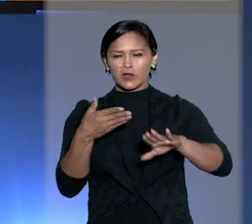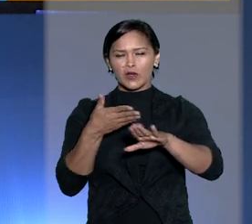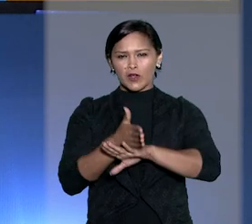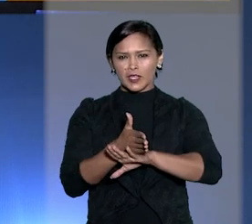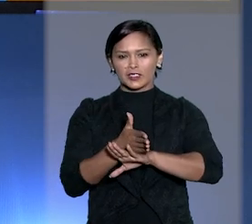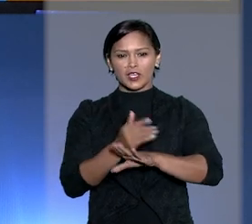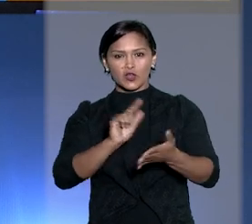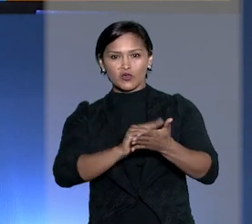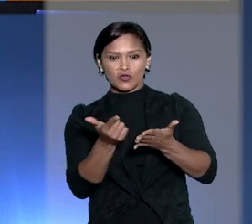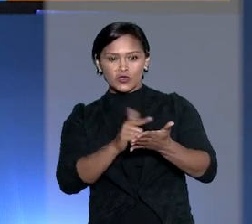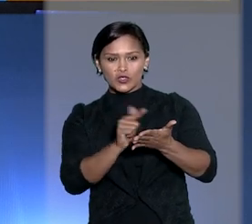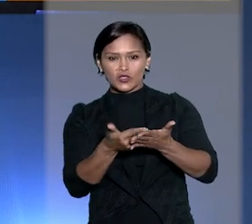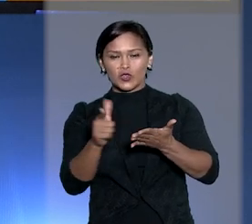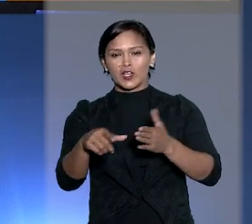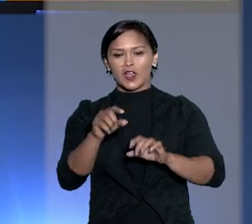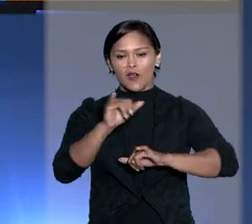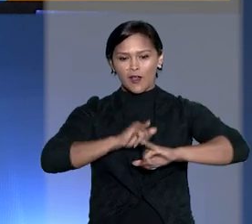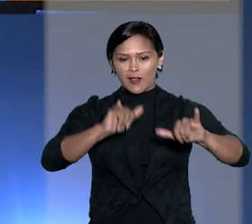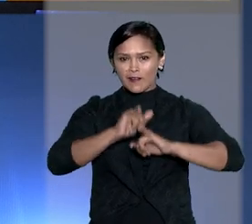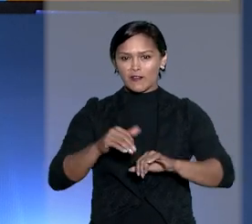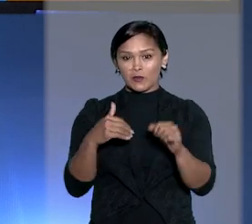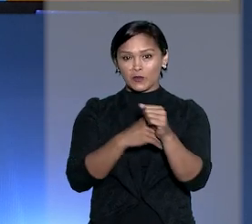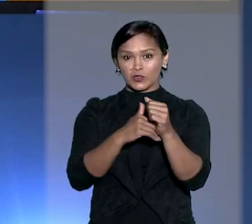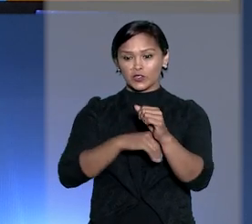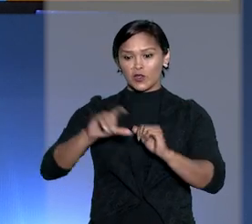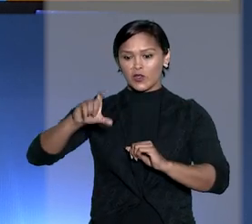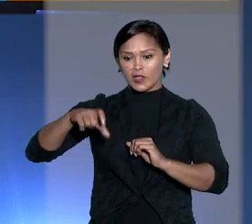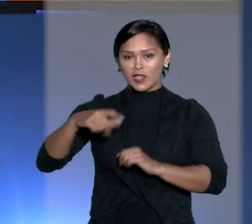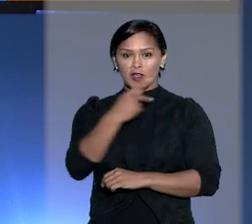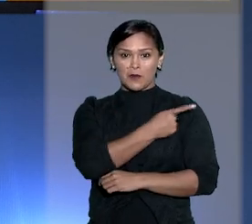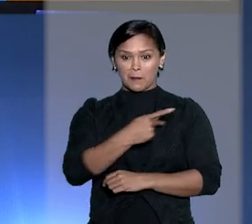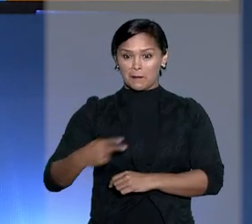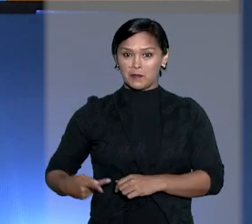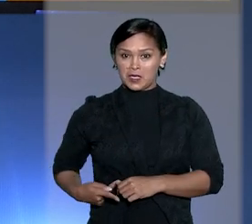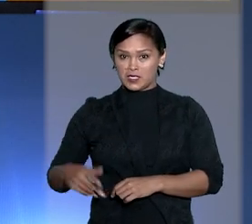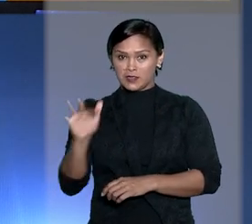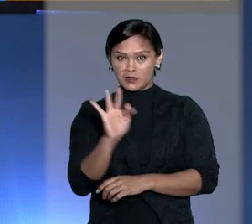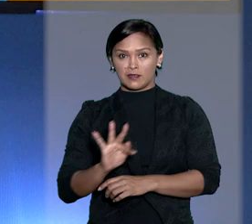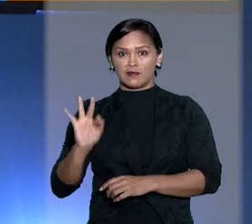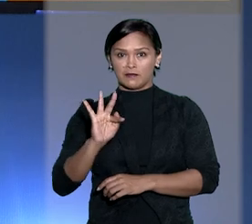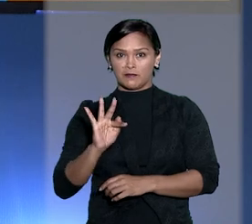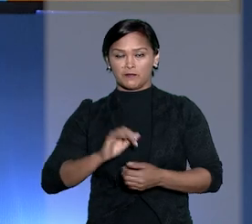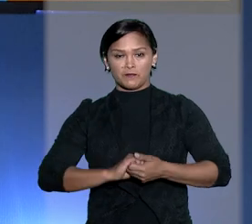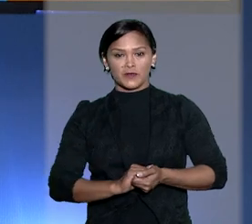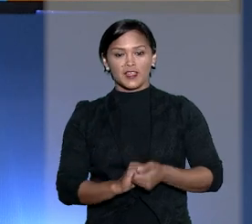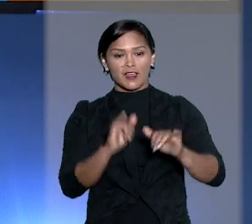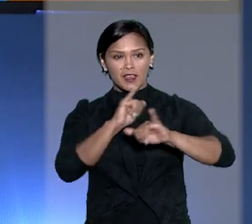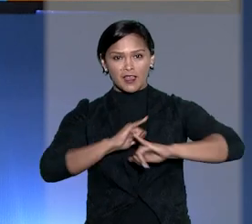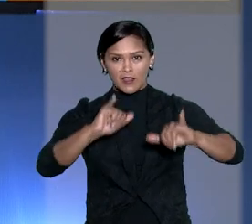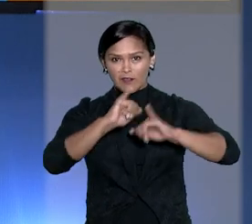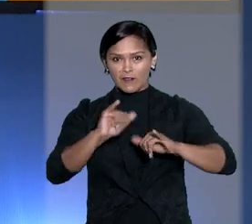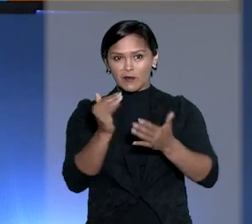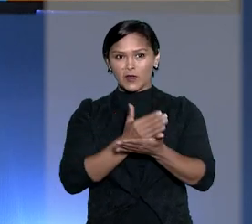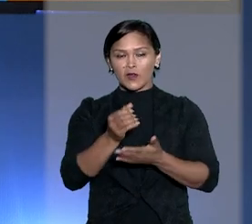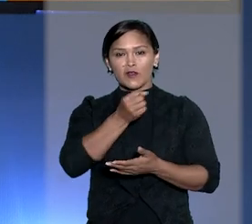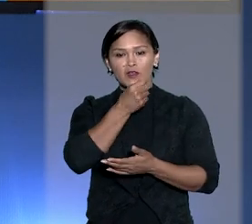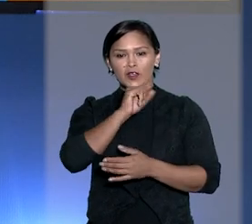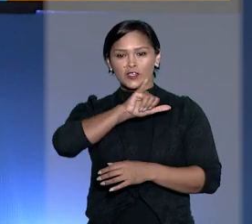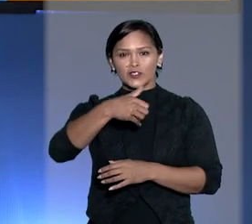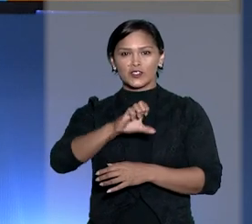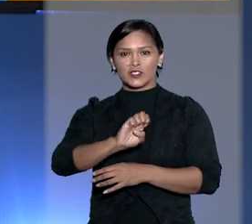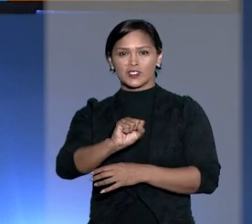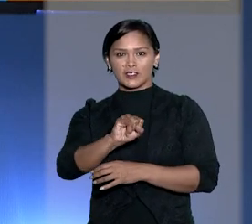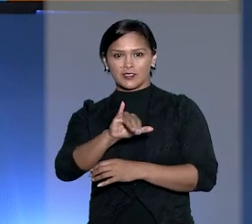permitiu acesso de jornal a dados sigilosos de cartão da Presidência da República. As informações com a